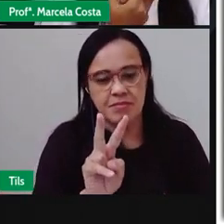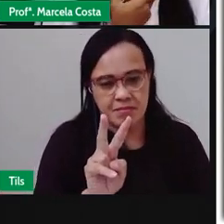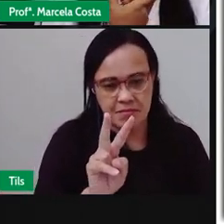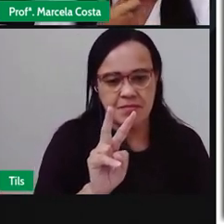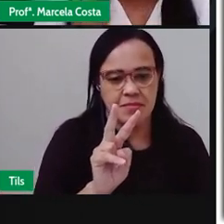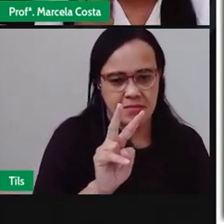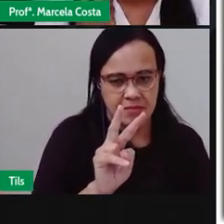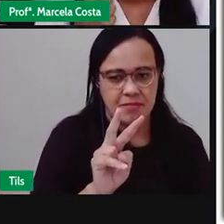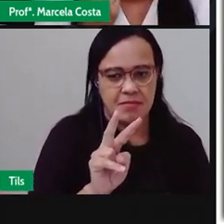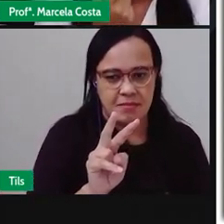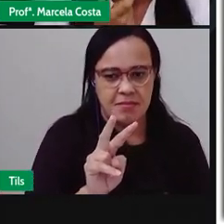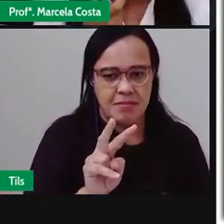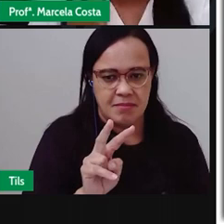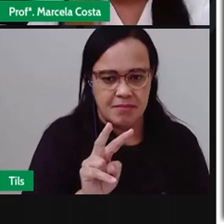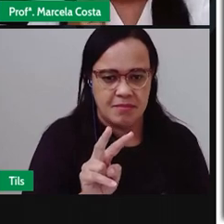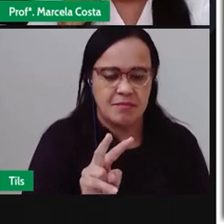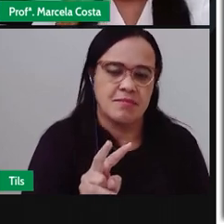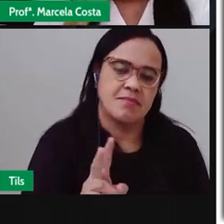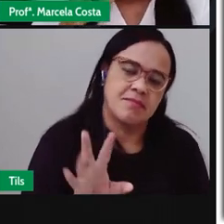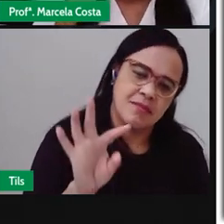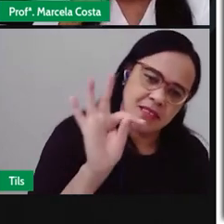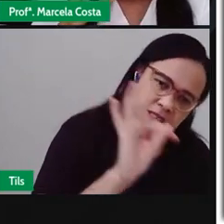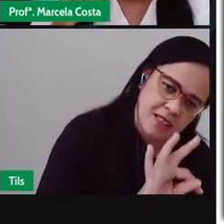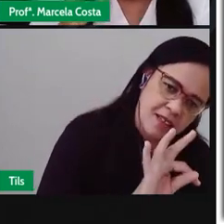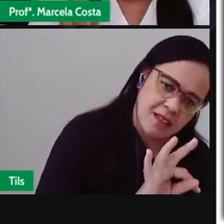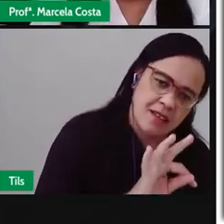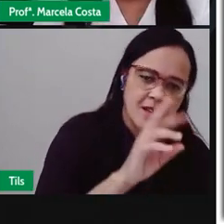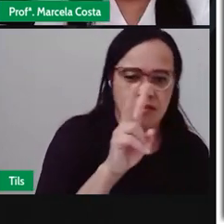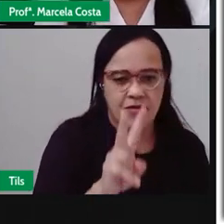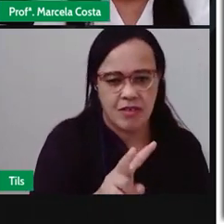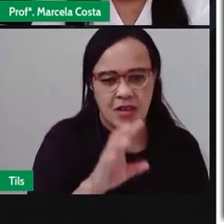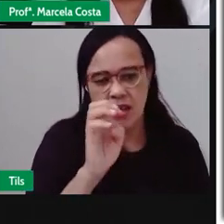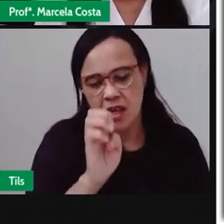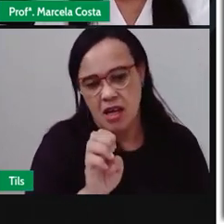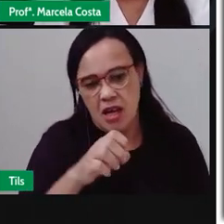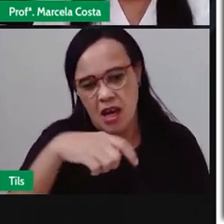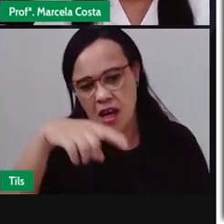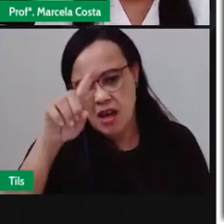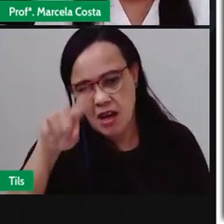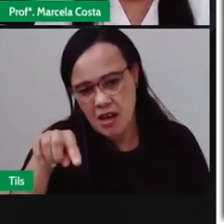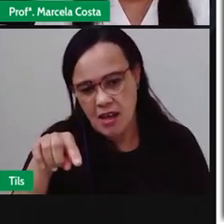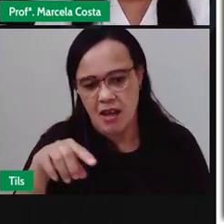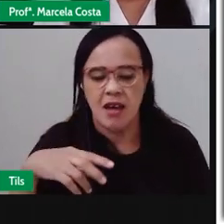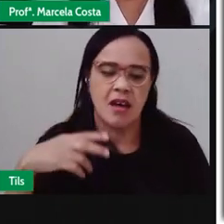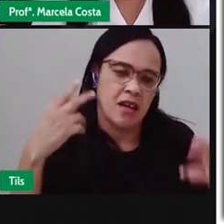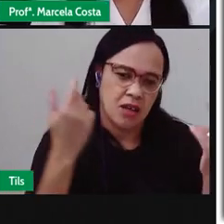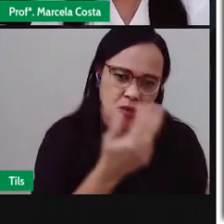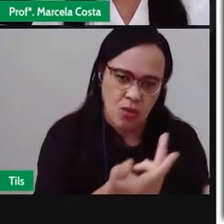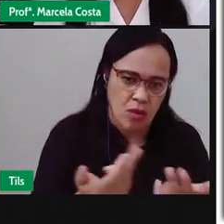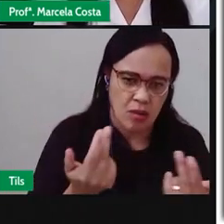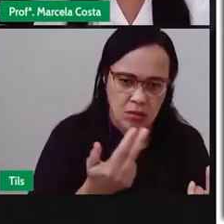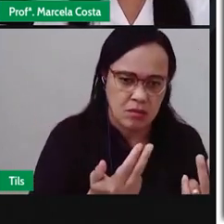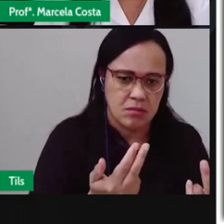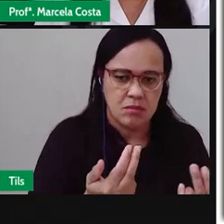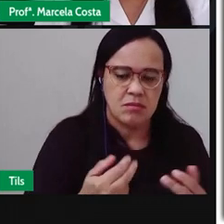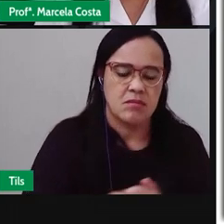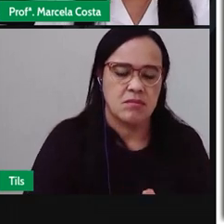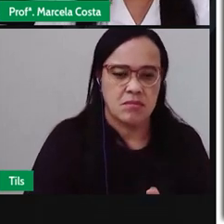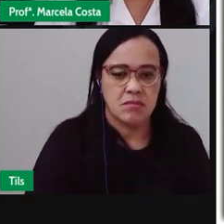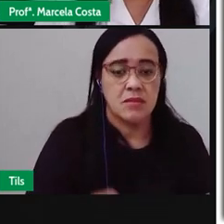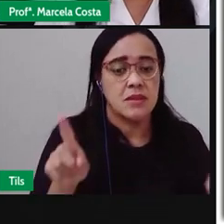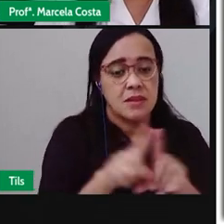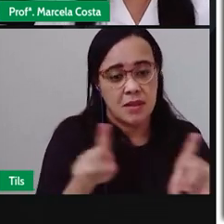mesmo T V Ó o E No final aí Desse som E Z